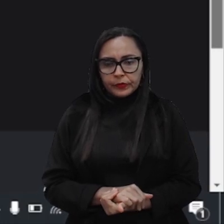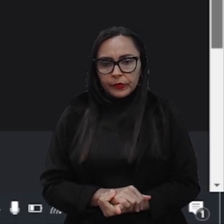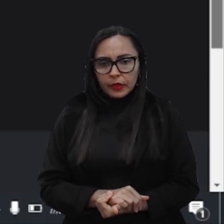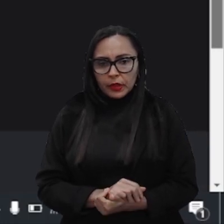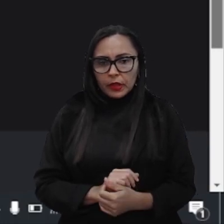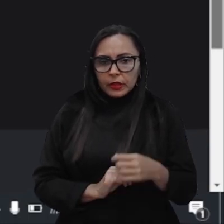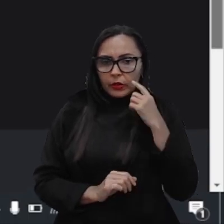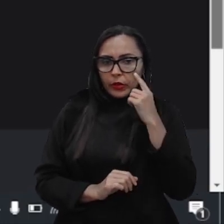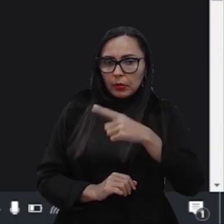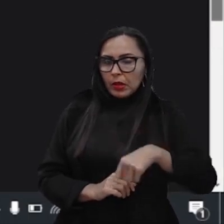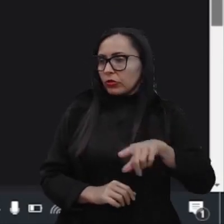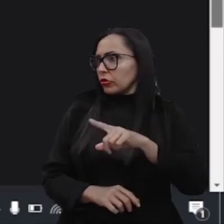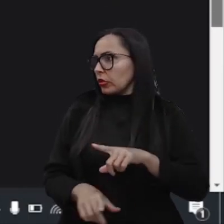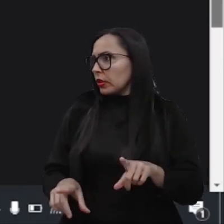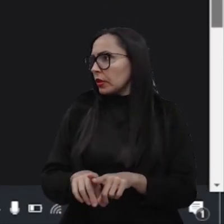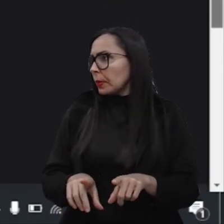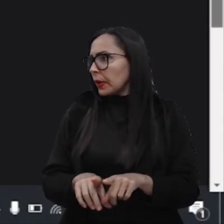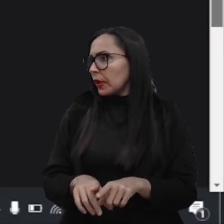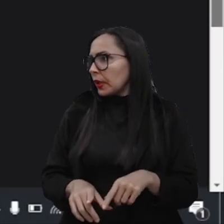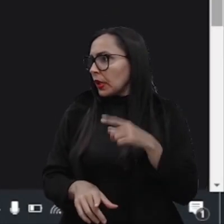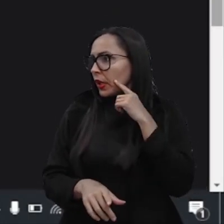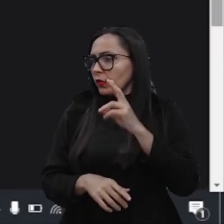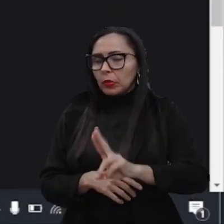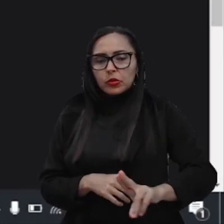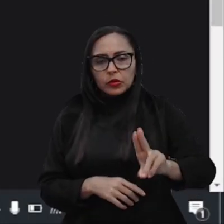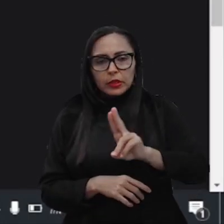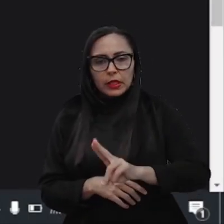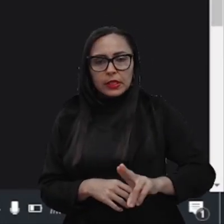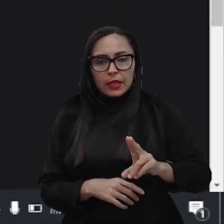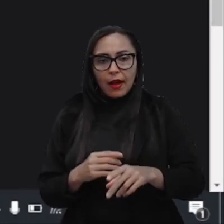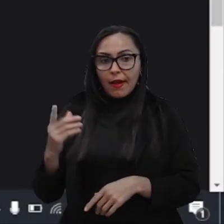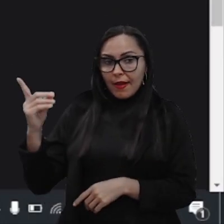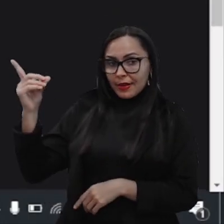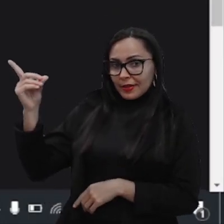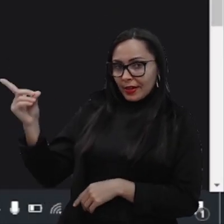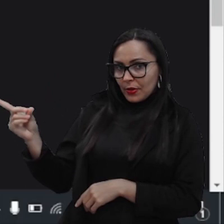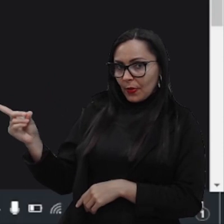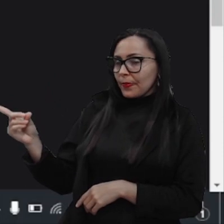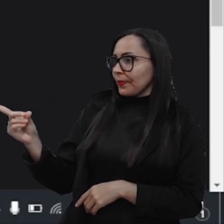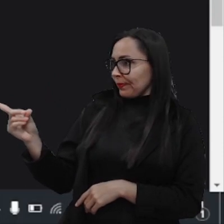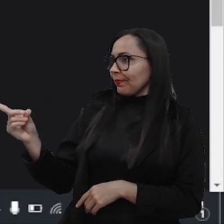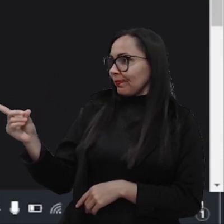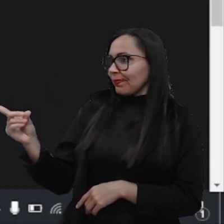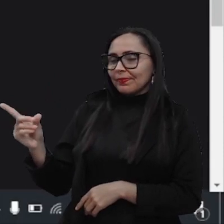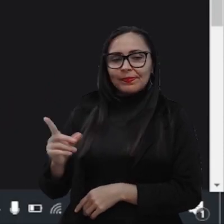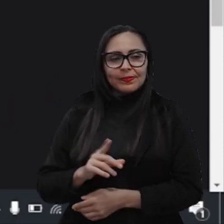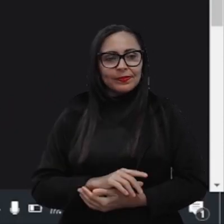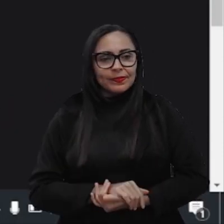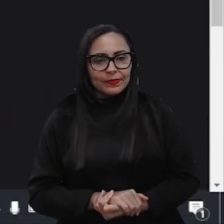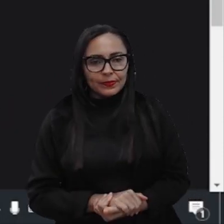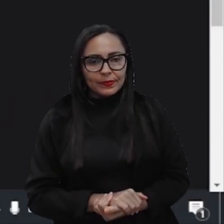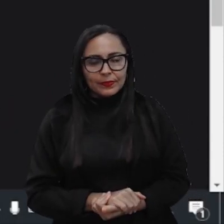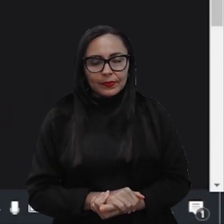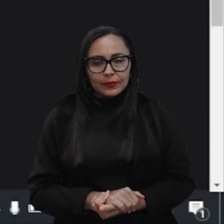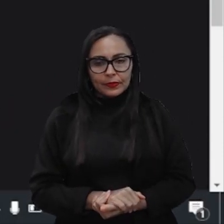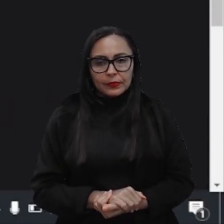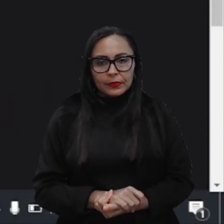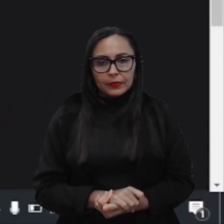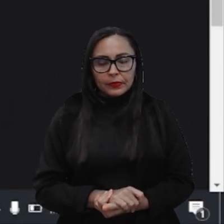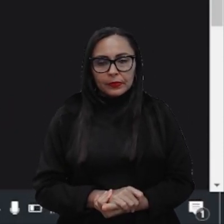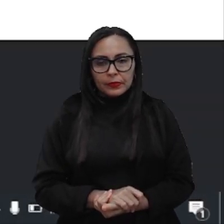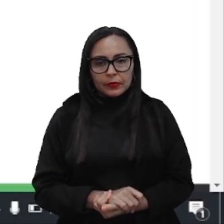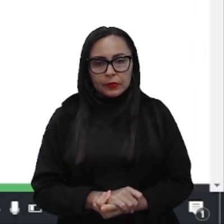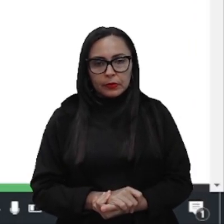o que vamos utilizar é essa PaiCharme Community Edition, né, que é a edição da comunidade